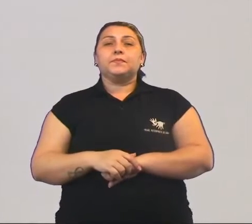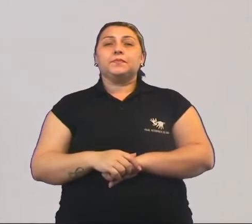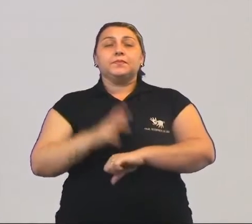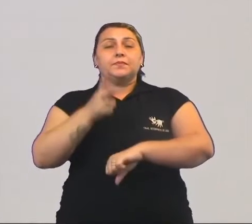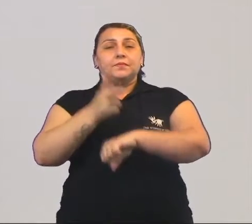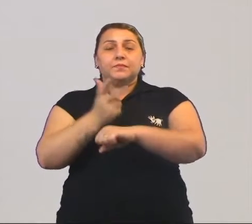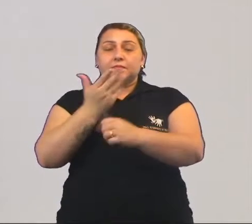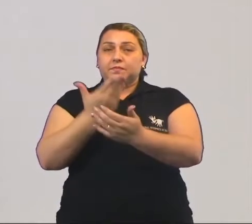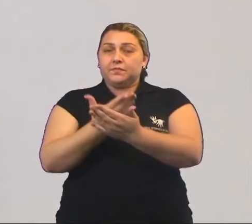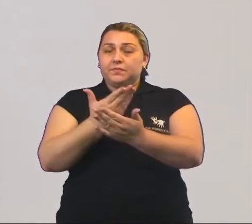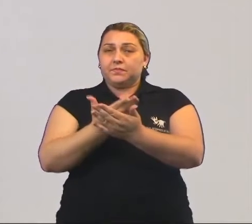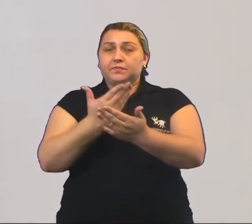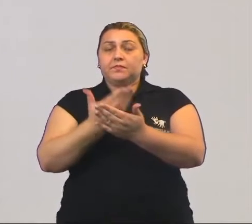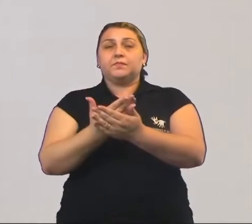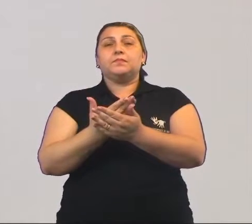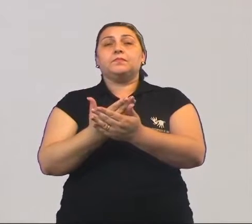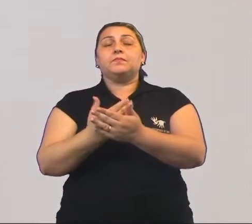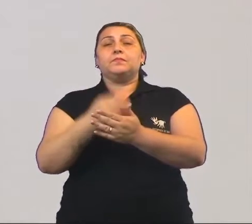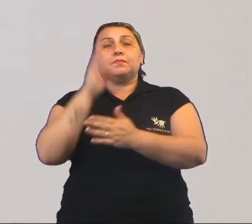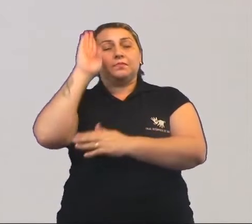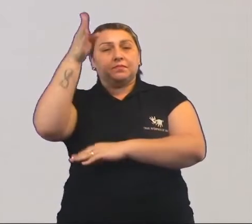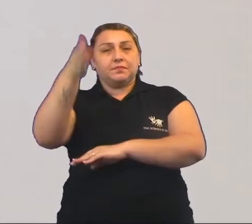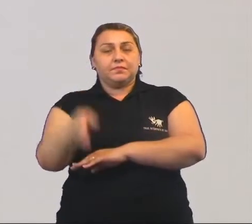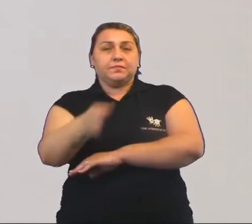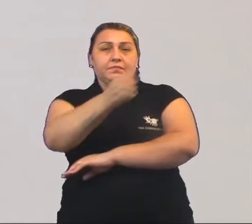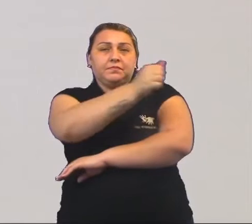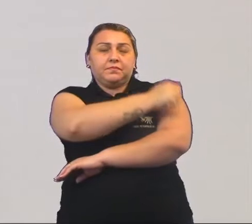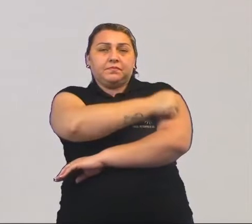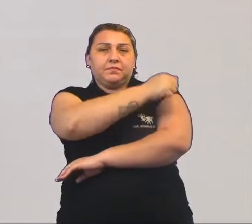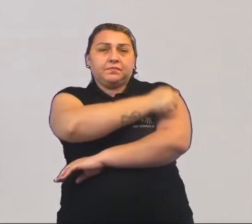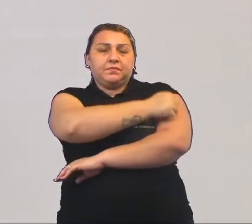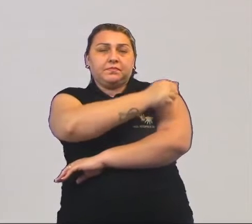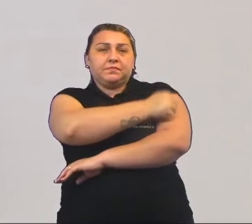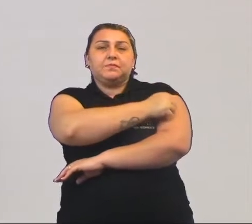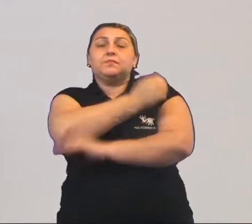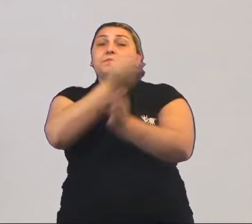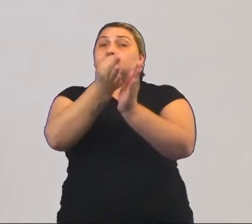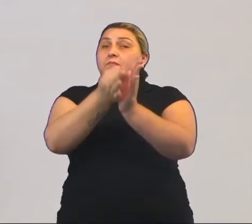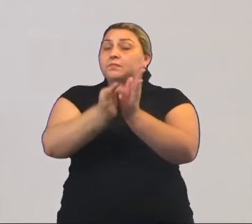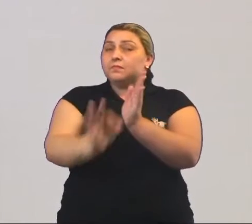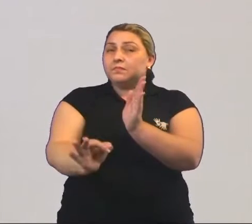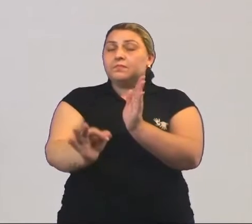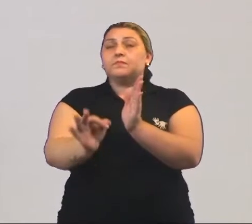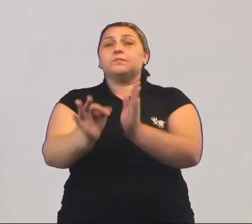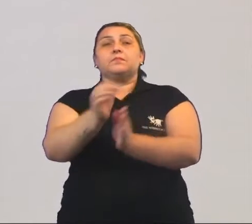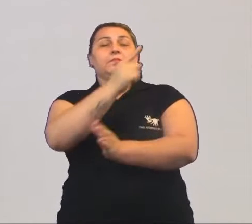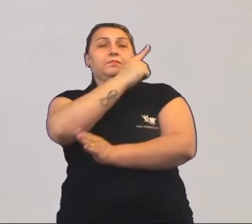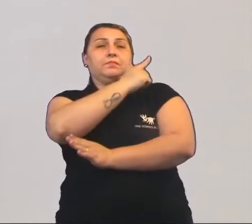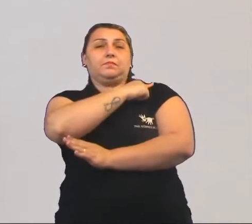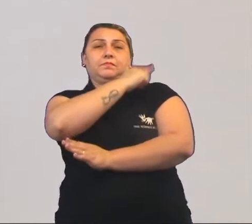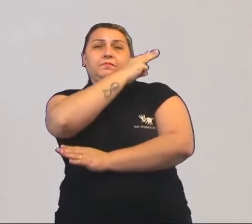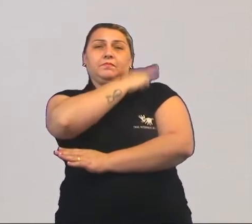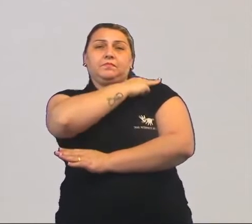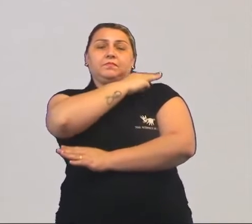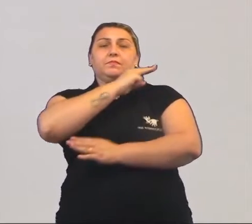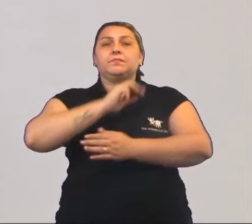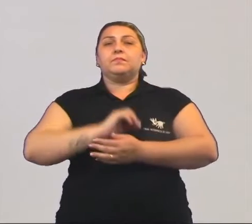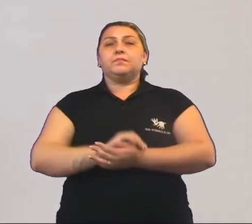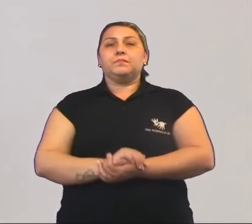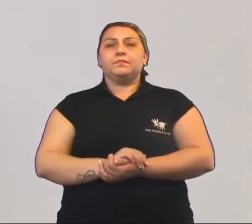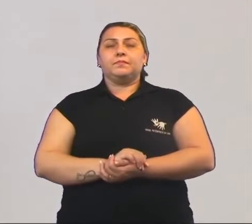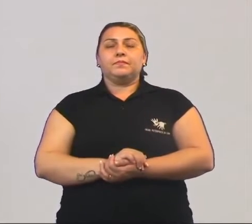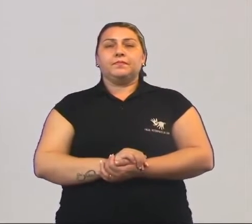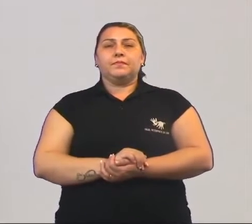Videoaula esta destinada principalmente a todos aqueles alunos e alunas que estão matriculados na